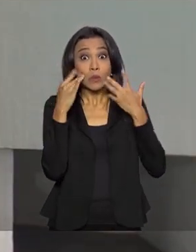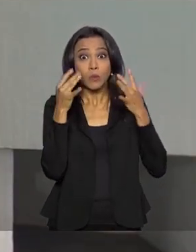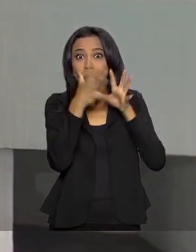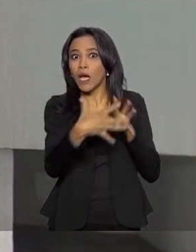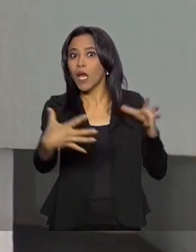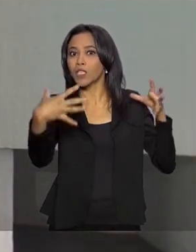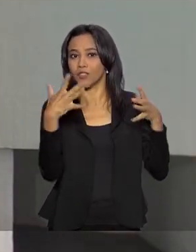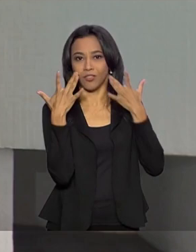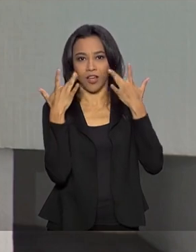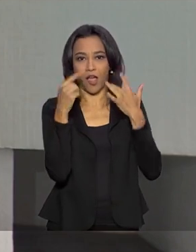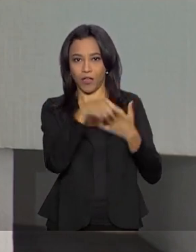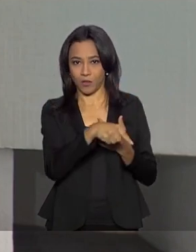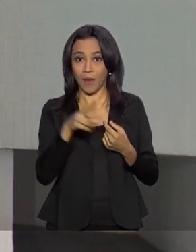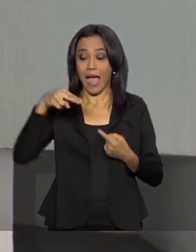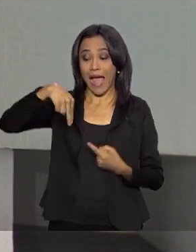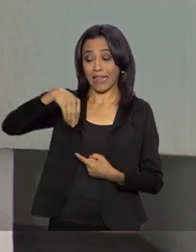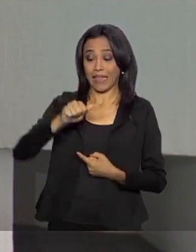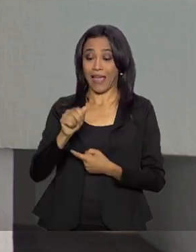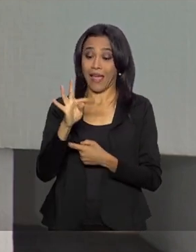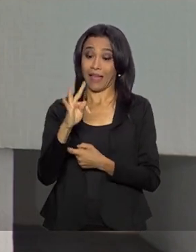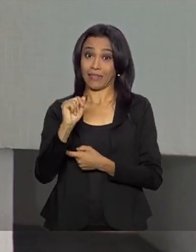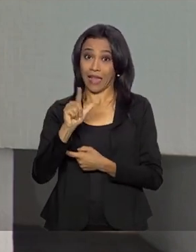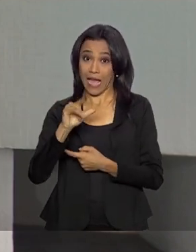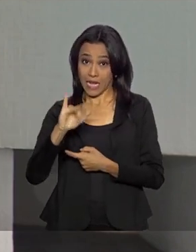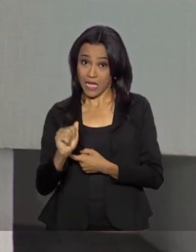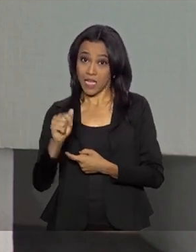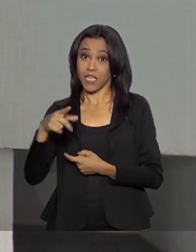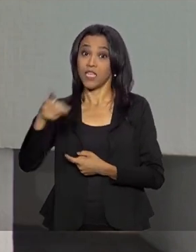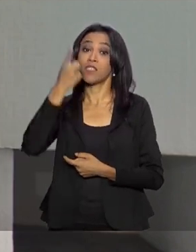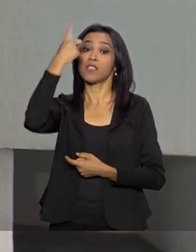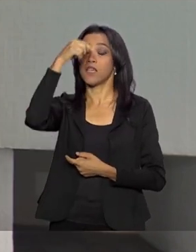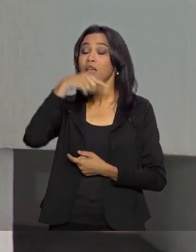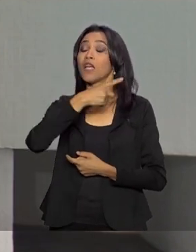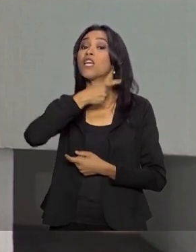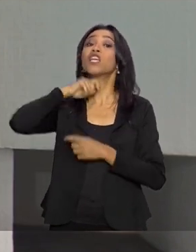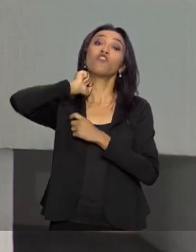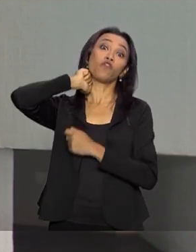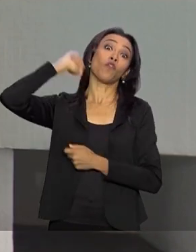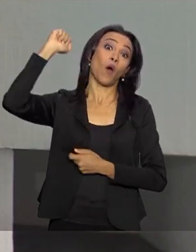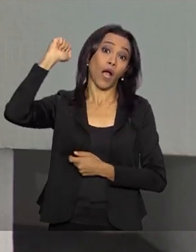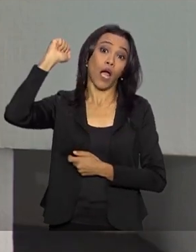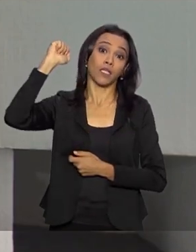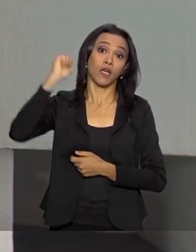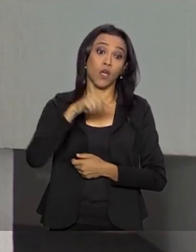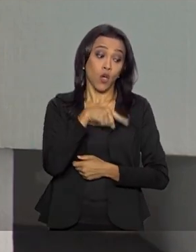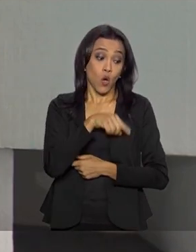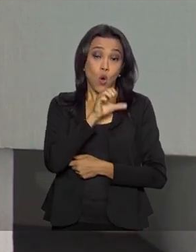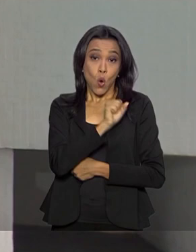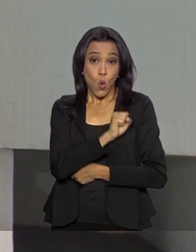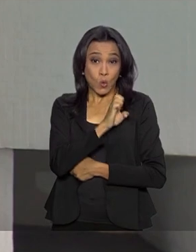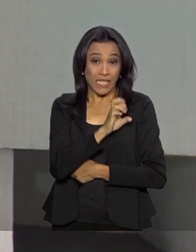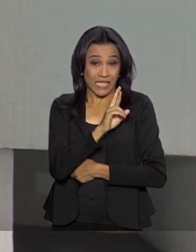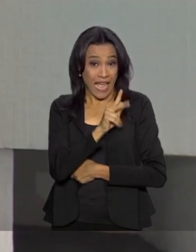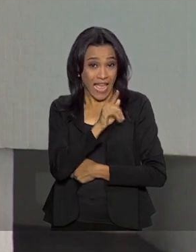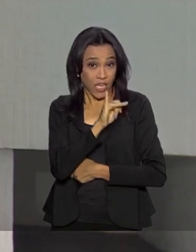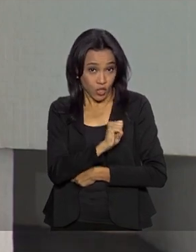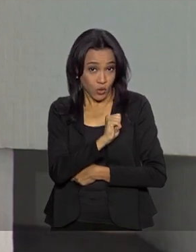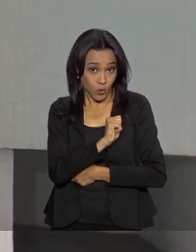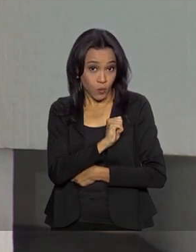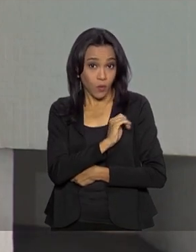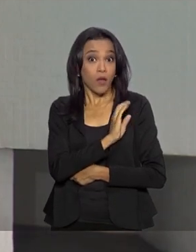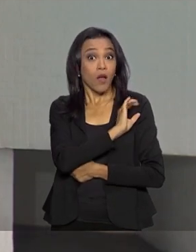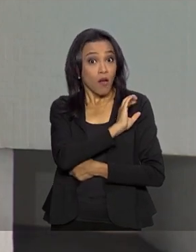a Natália ia ser enforcada pelo Aldo de Maio. O Sérgio Brito marcou através do guarda